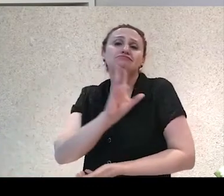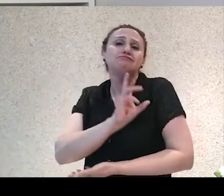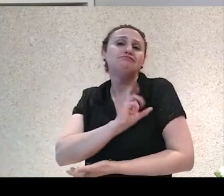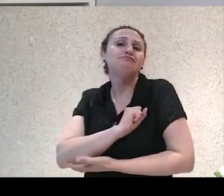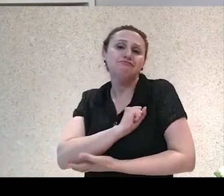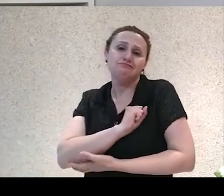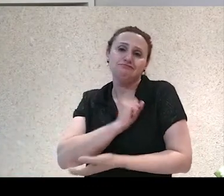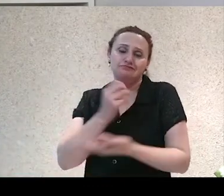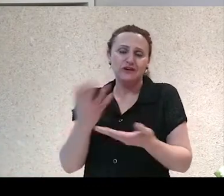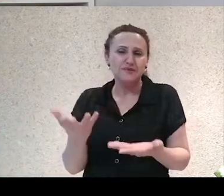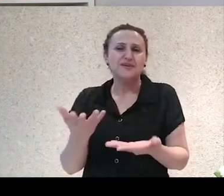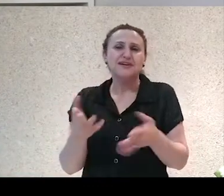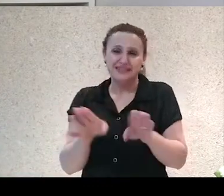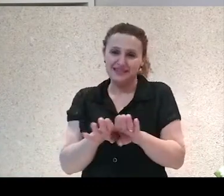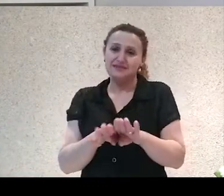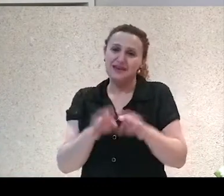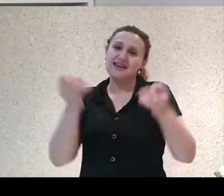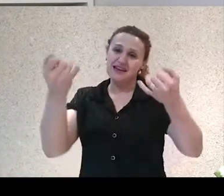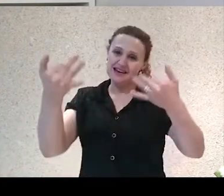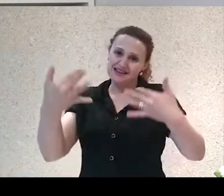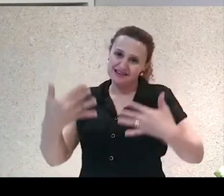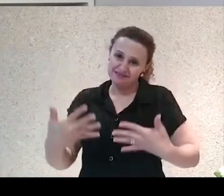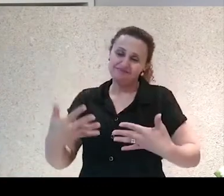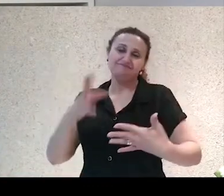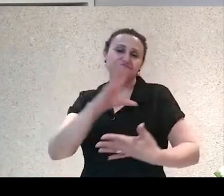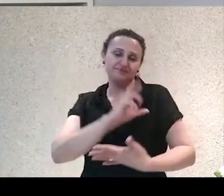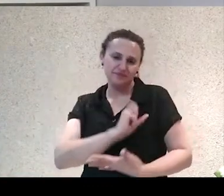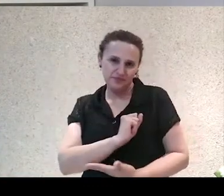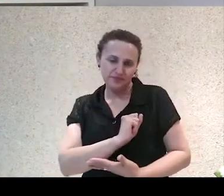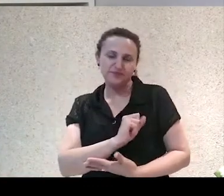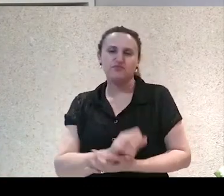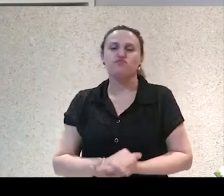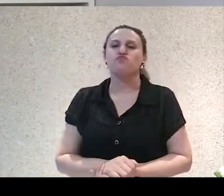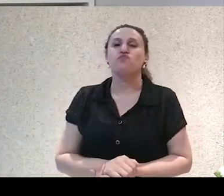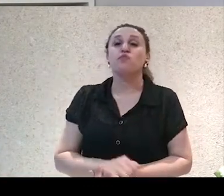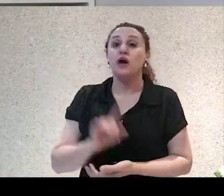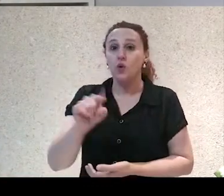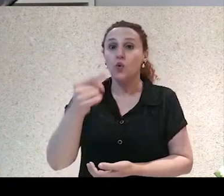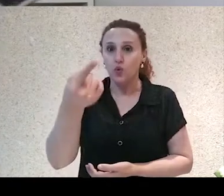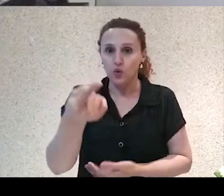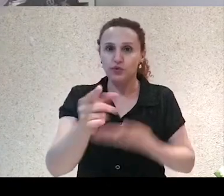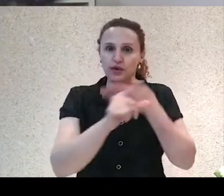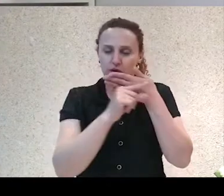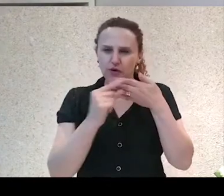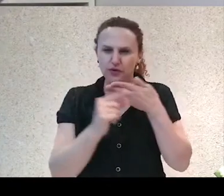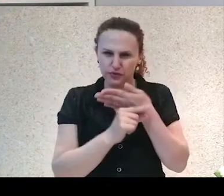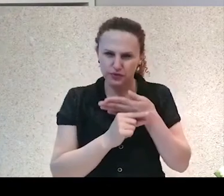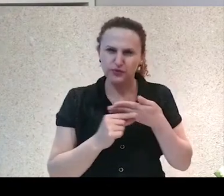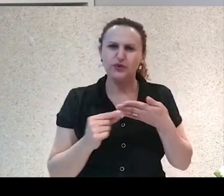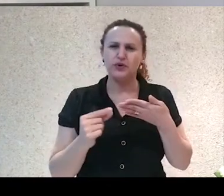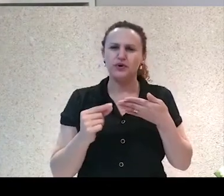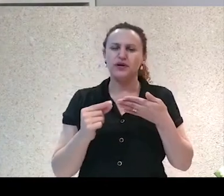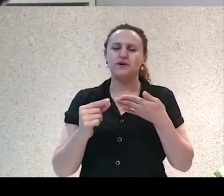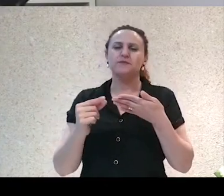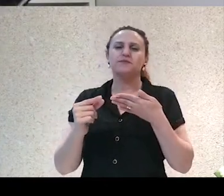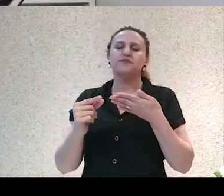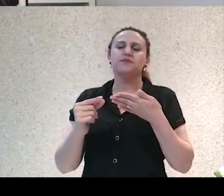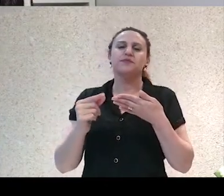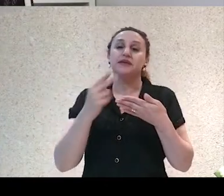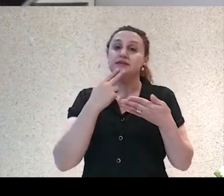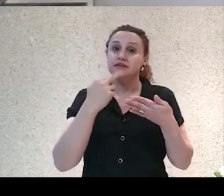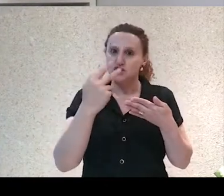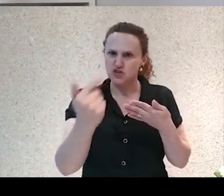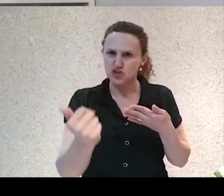motivos pra isso são vários. A Kate Mansfield, essa escritora australiana, ela vai falar de um outro tipo de amor que é muito